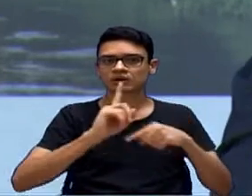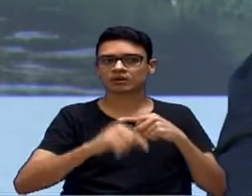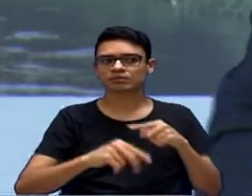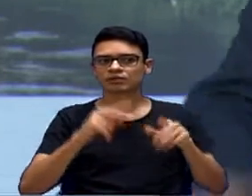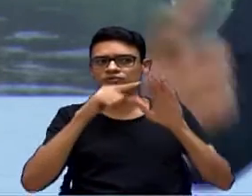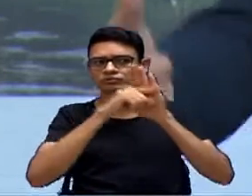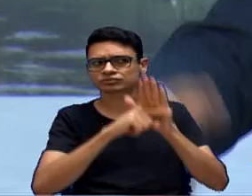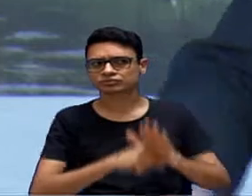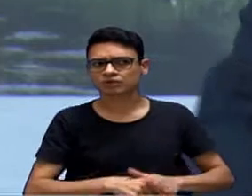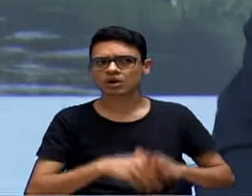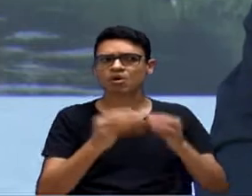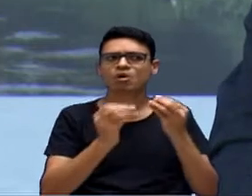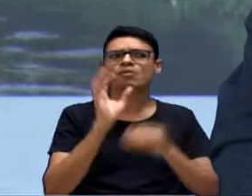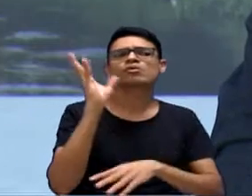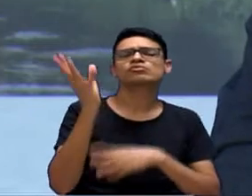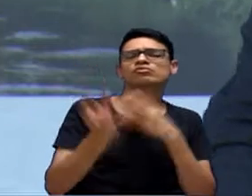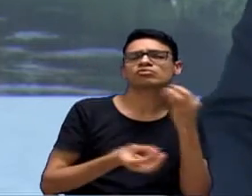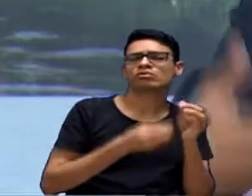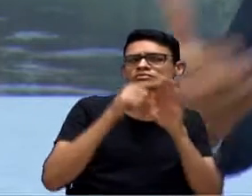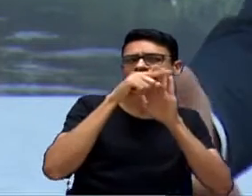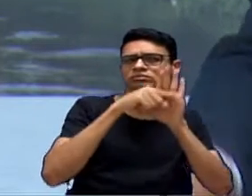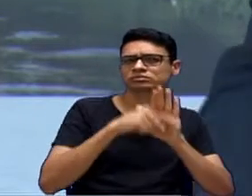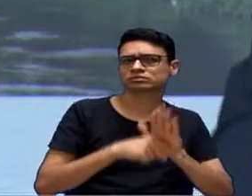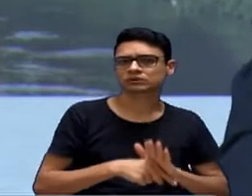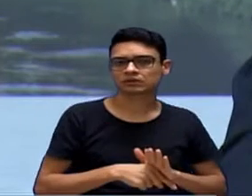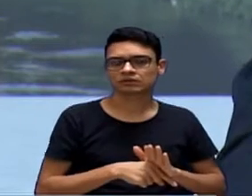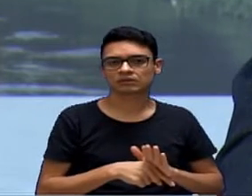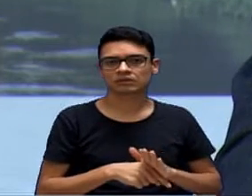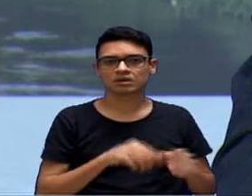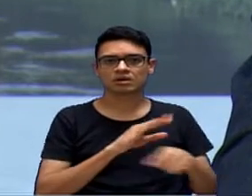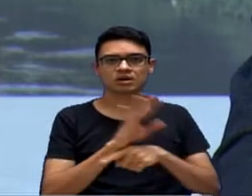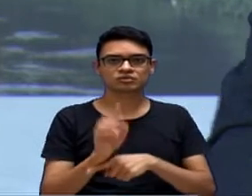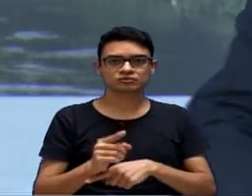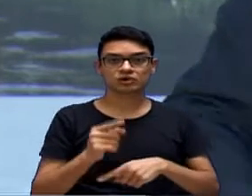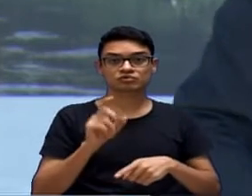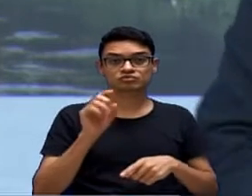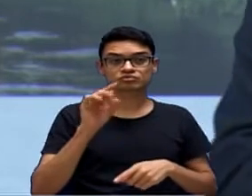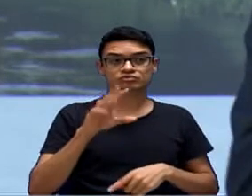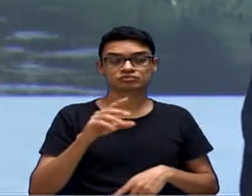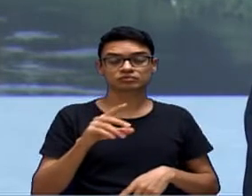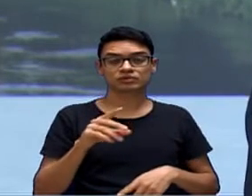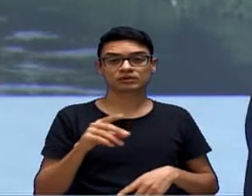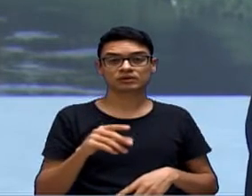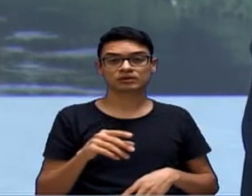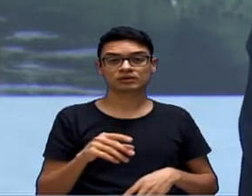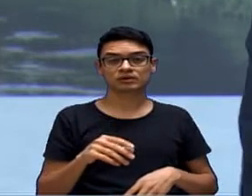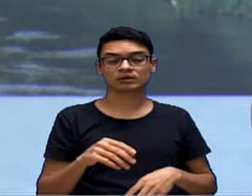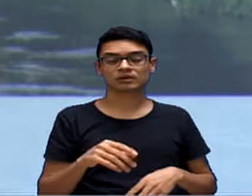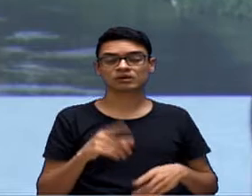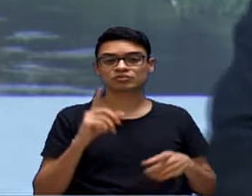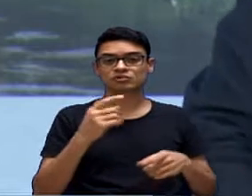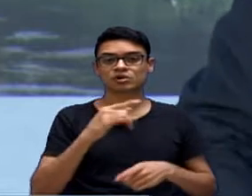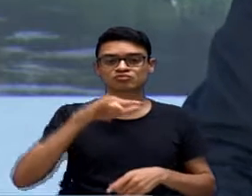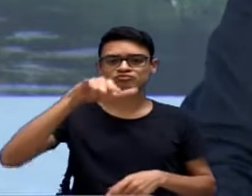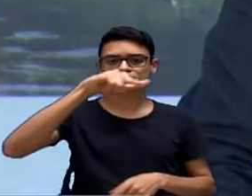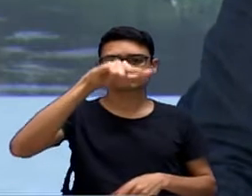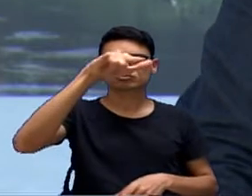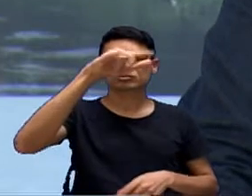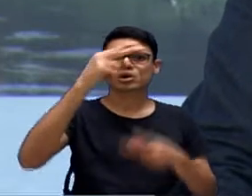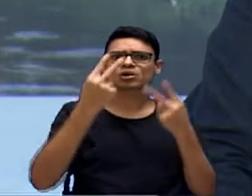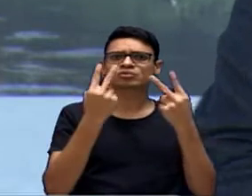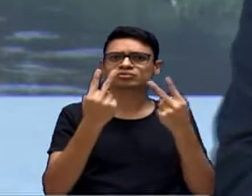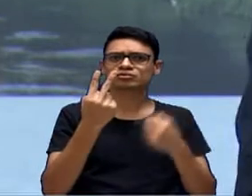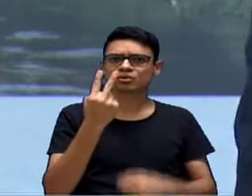produtivo, combativo sim contra ideologias, mas produtivo na esfera pública. Não somente esses dois drones vão chegar aqui para o Instituto de